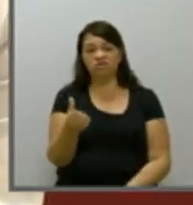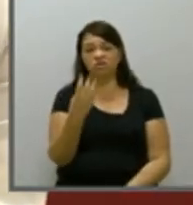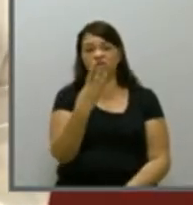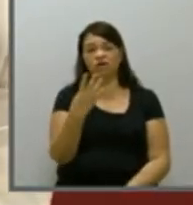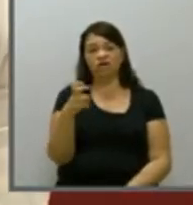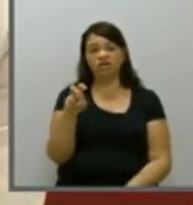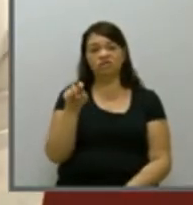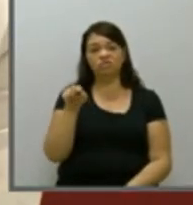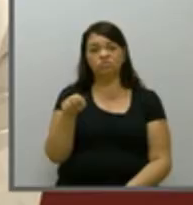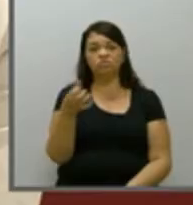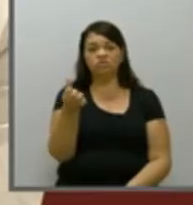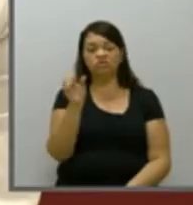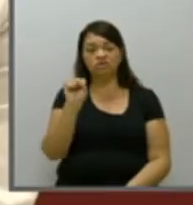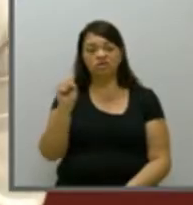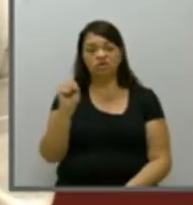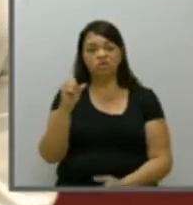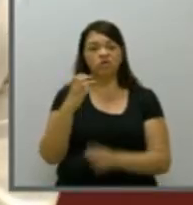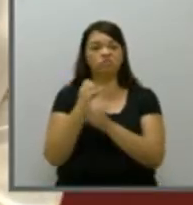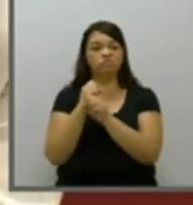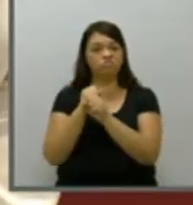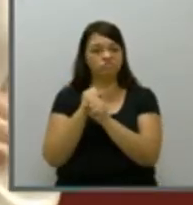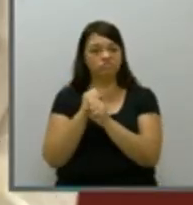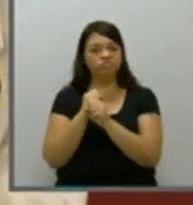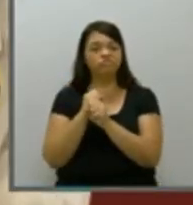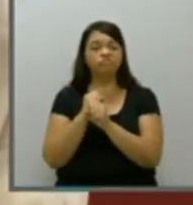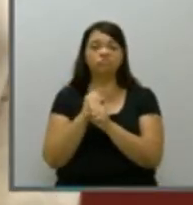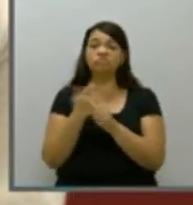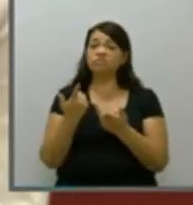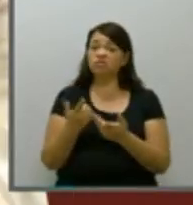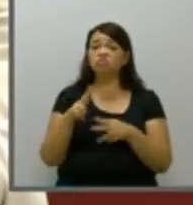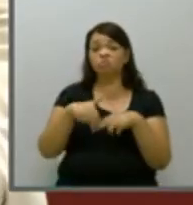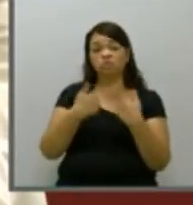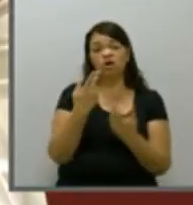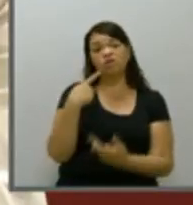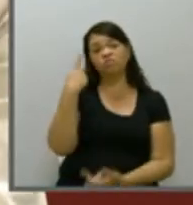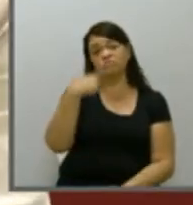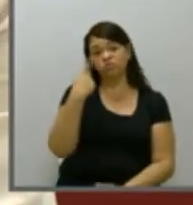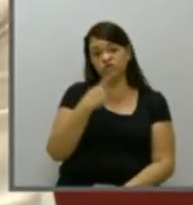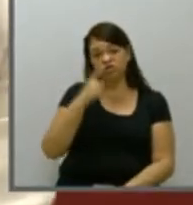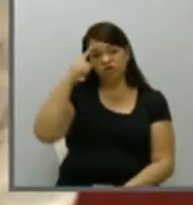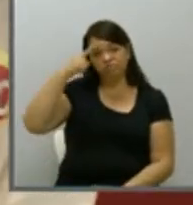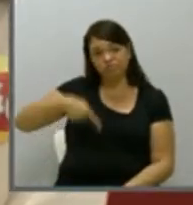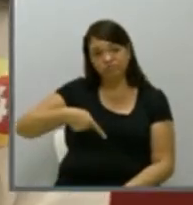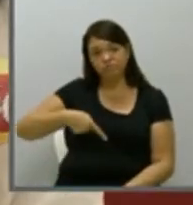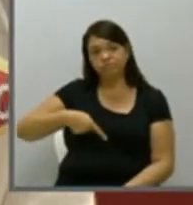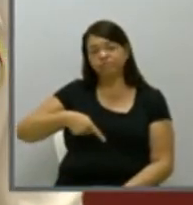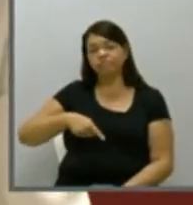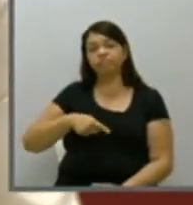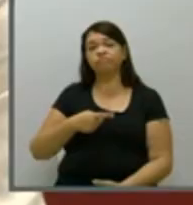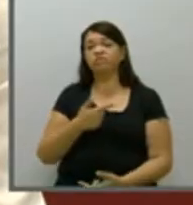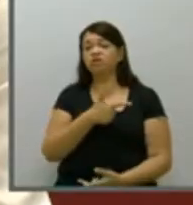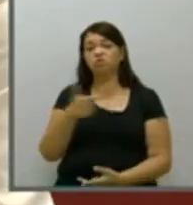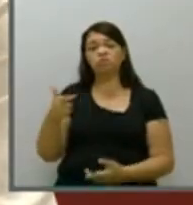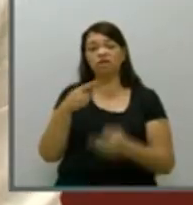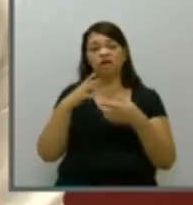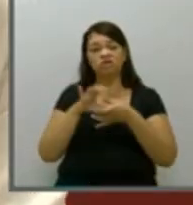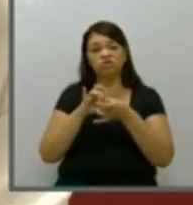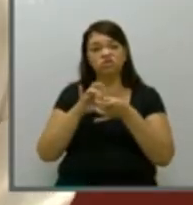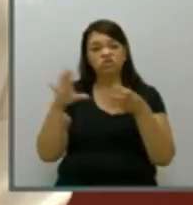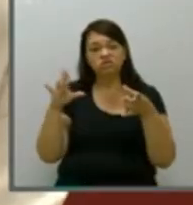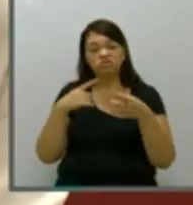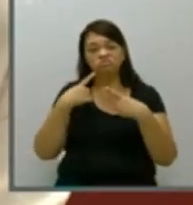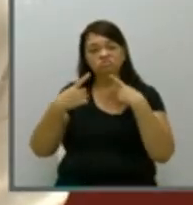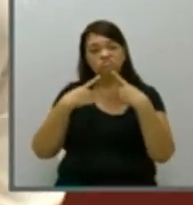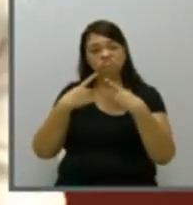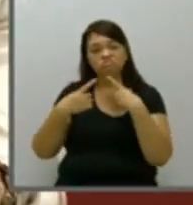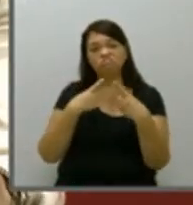,68 do orçamento e isso a partir de uma política autoritária sem que houvesse diálogo com os servidores sem que